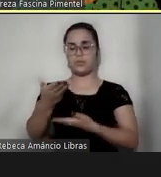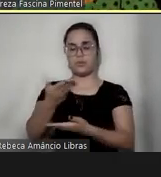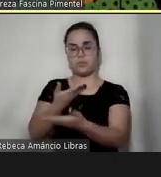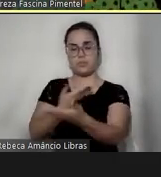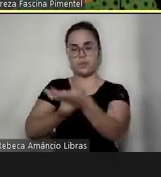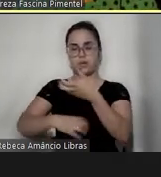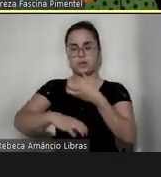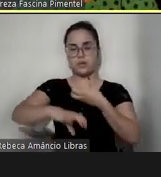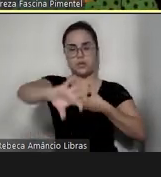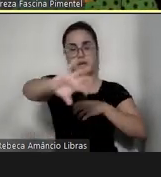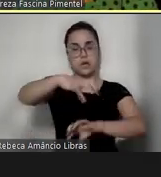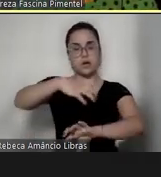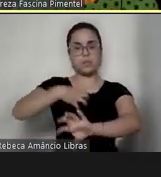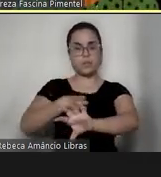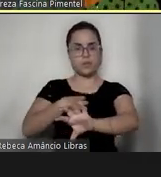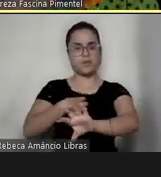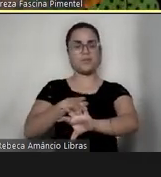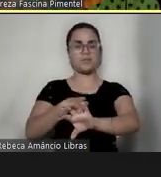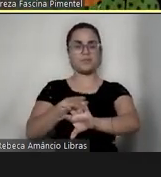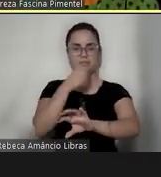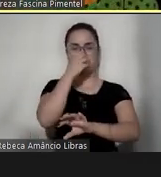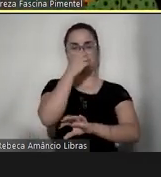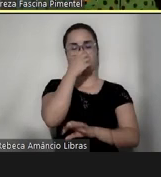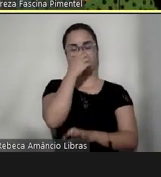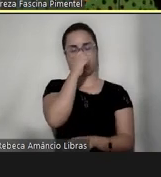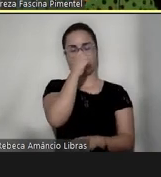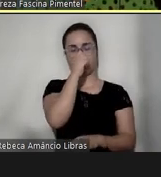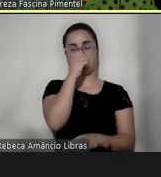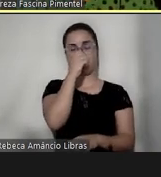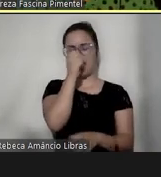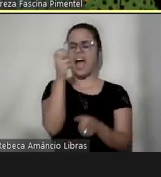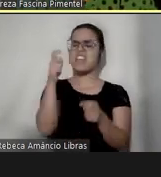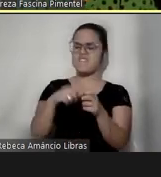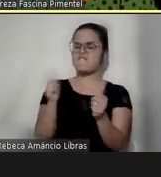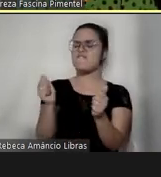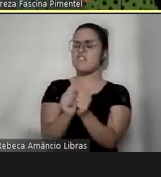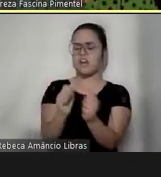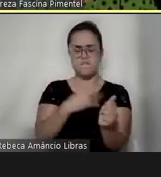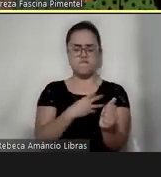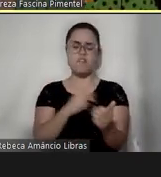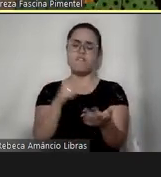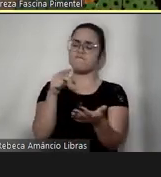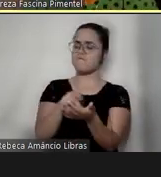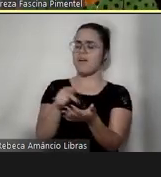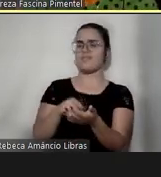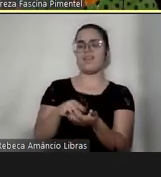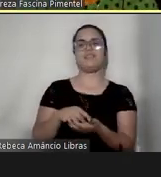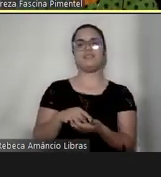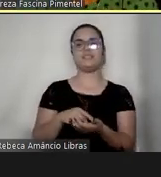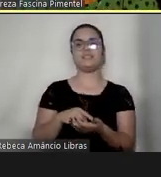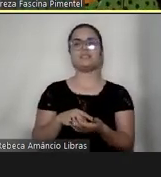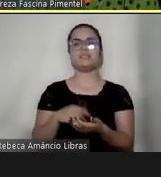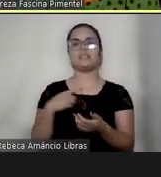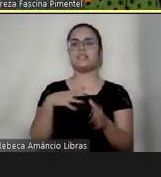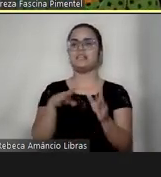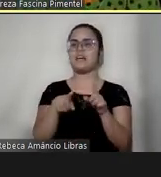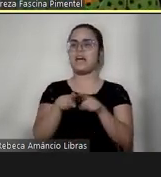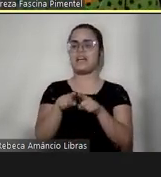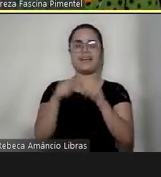inteira, aí eles vêm mesmo. Eles nos pedem.